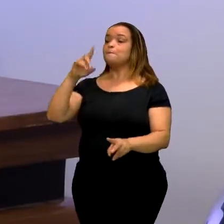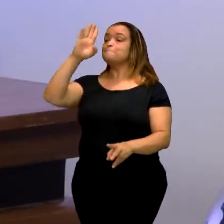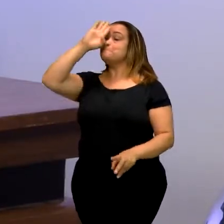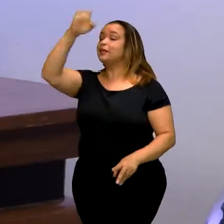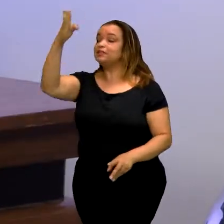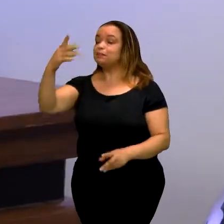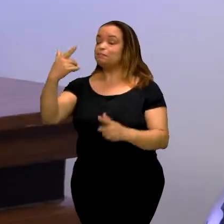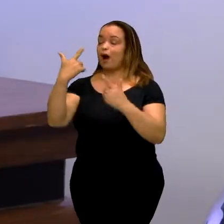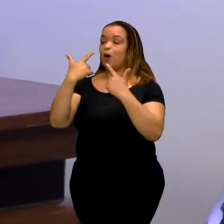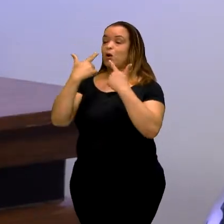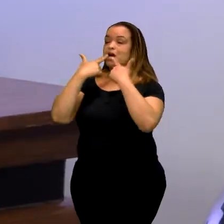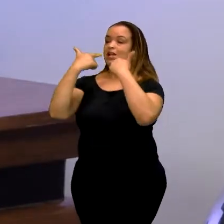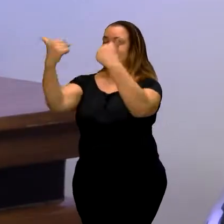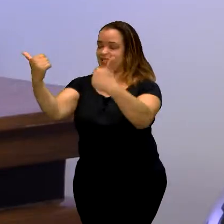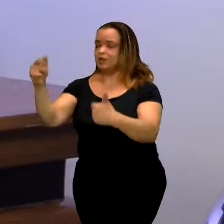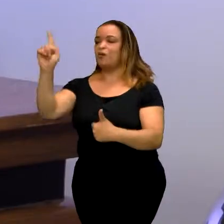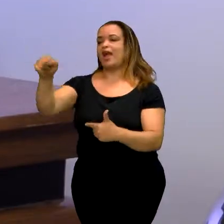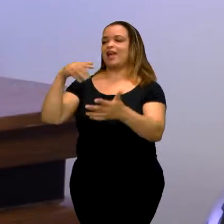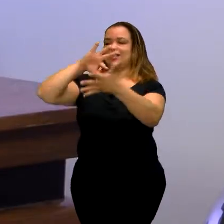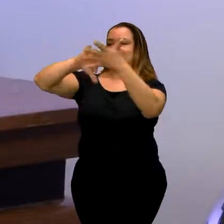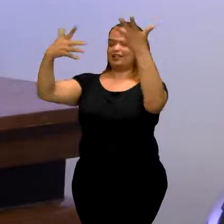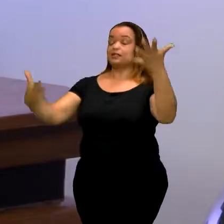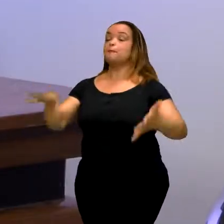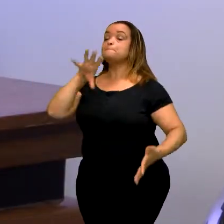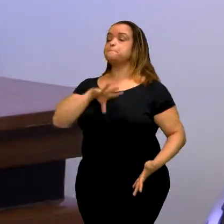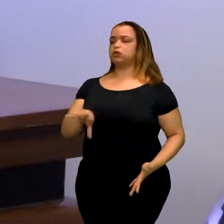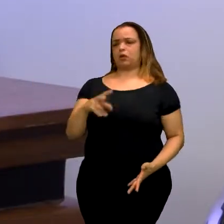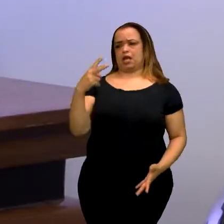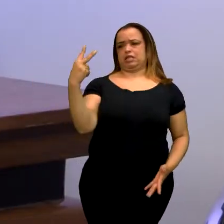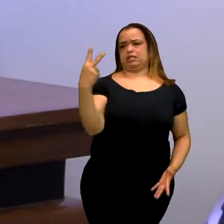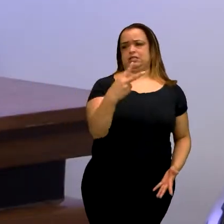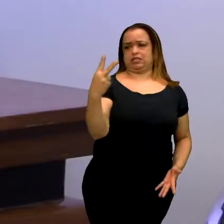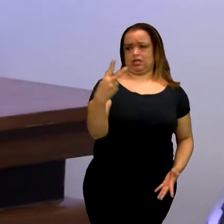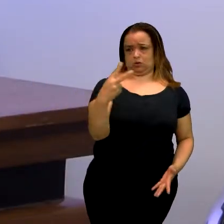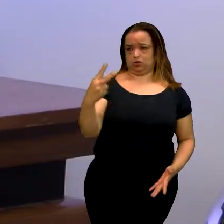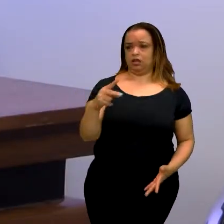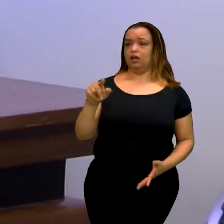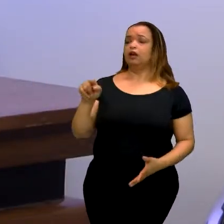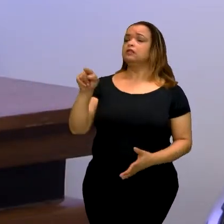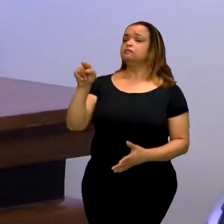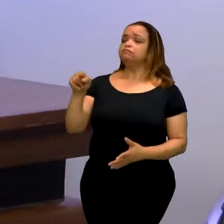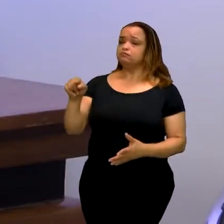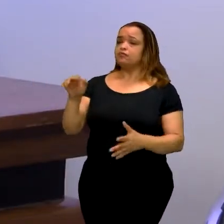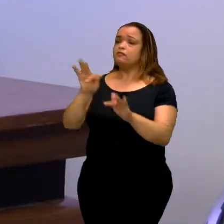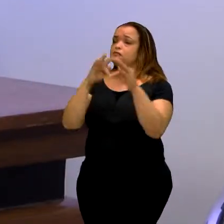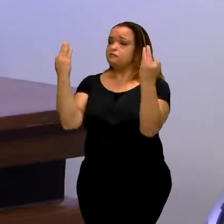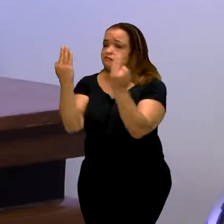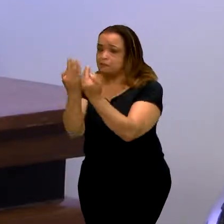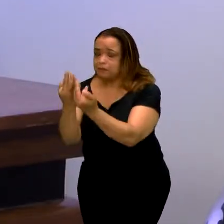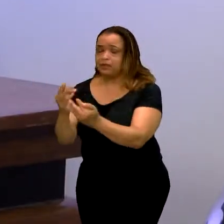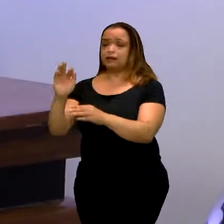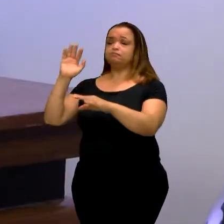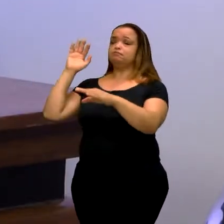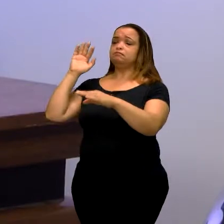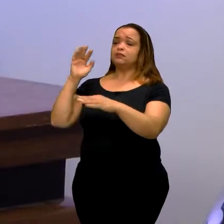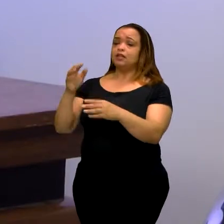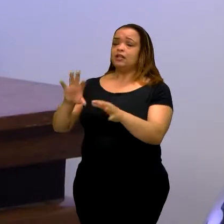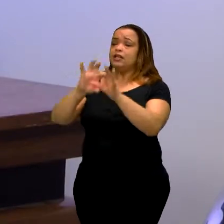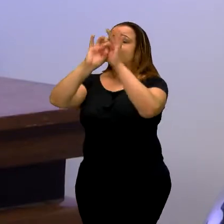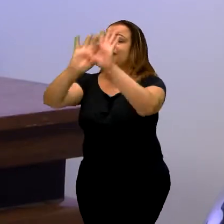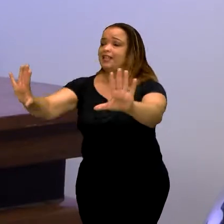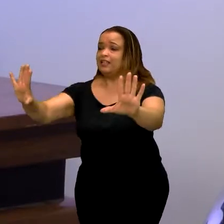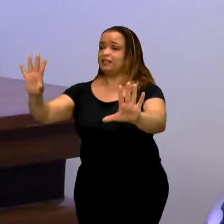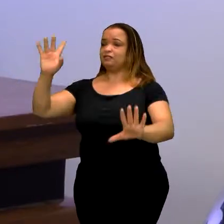O português é a segunda língua. Dê a oportunidade para a pessoa aprender a segunda língua. Mas, para ele poder